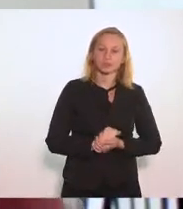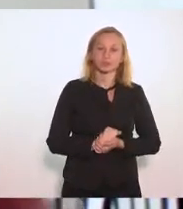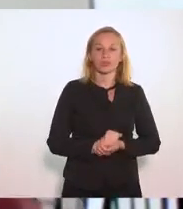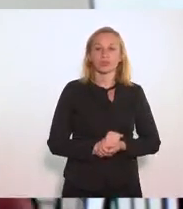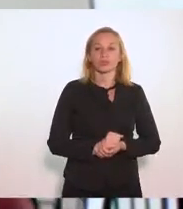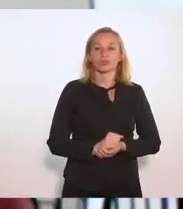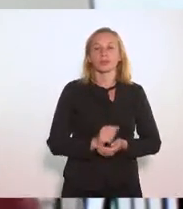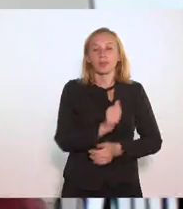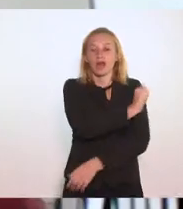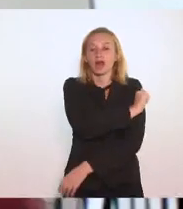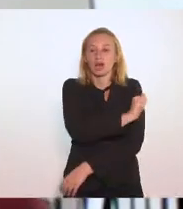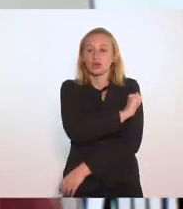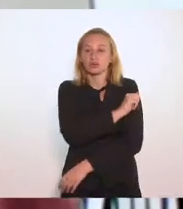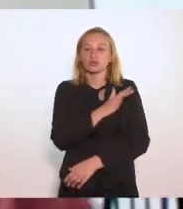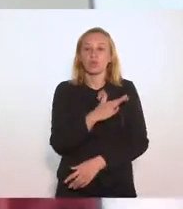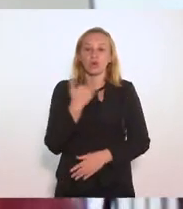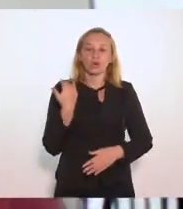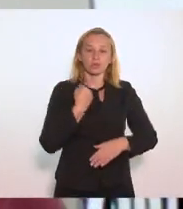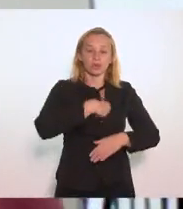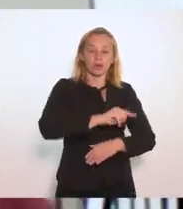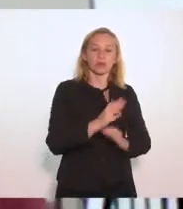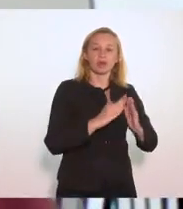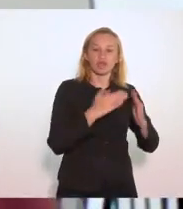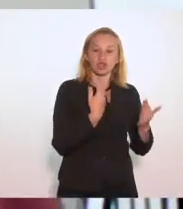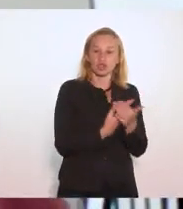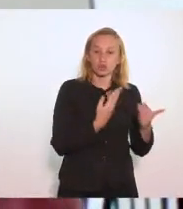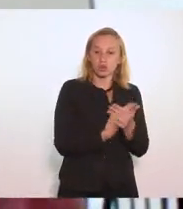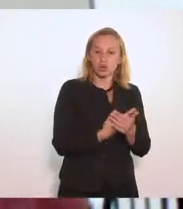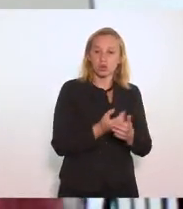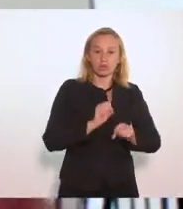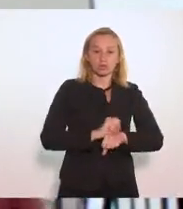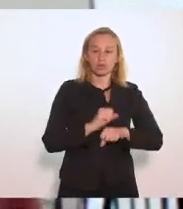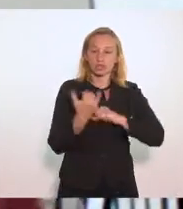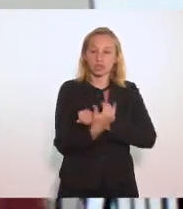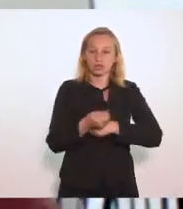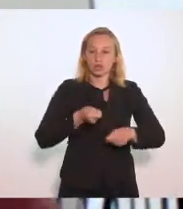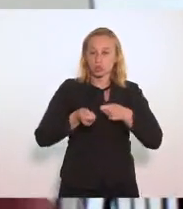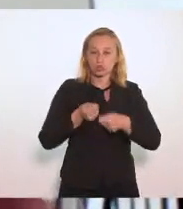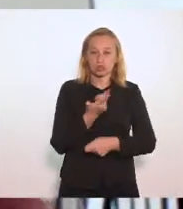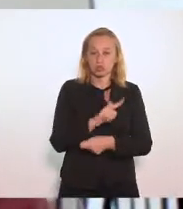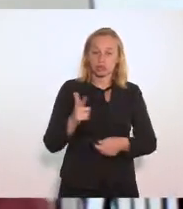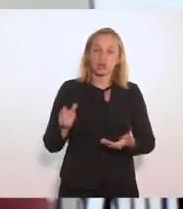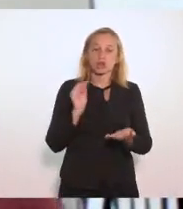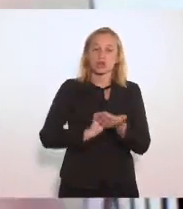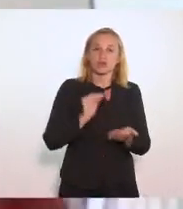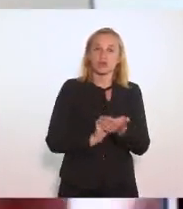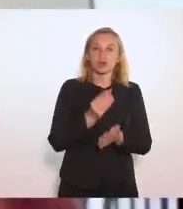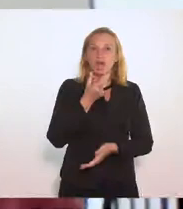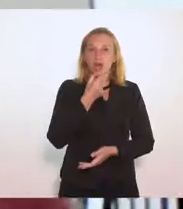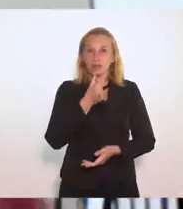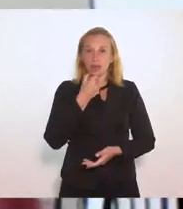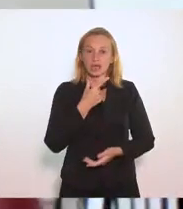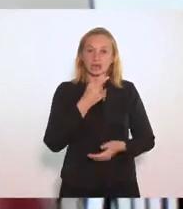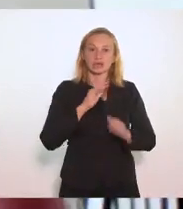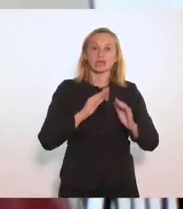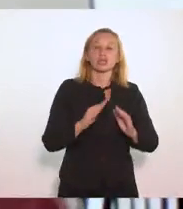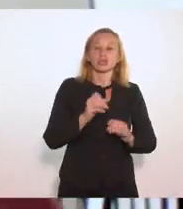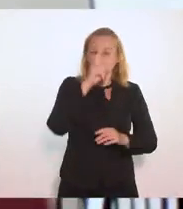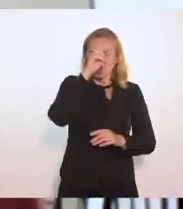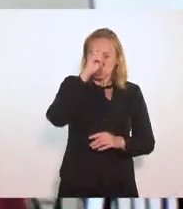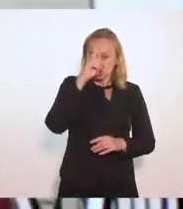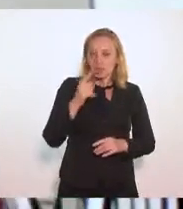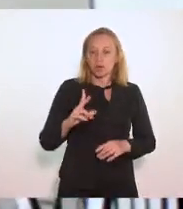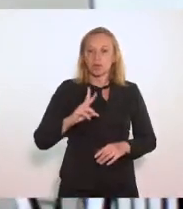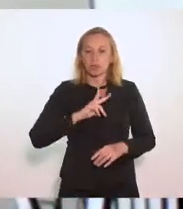caminhando para a morte numa pandemia que está fora de controle quando faltam medicamentos na rede pública e na rede privada de atenção à